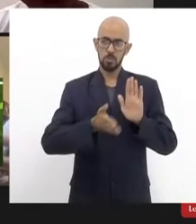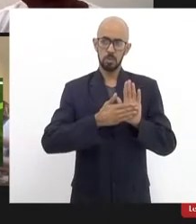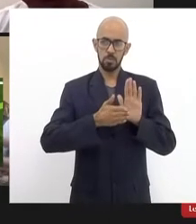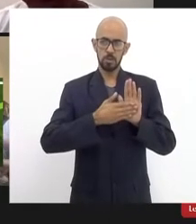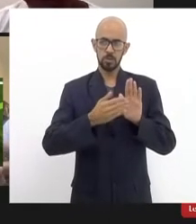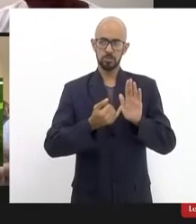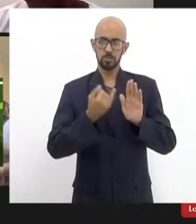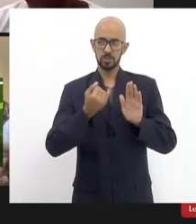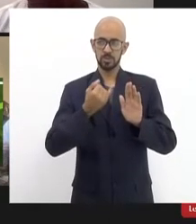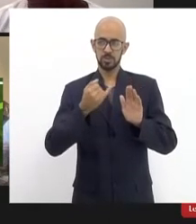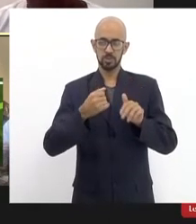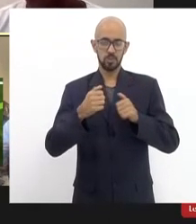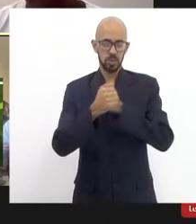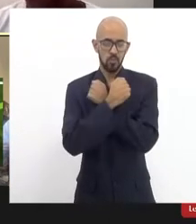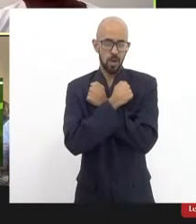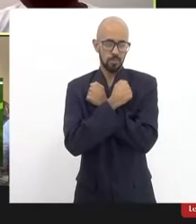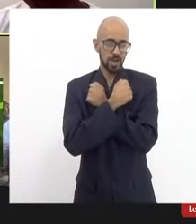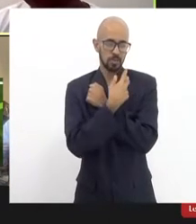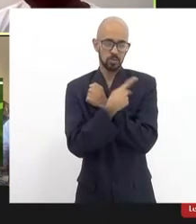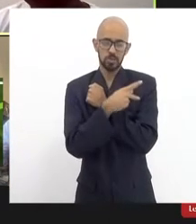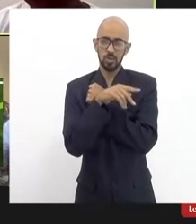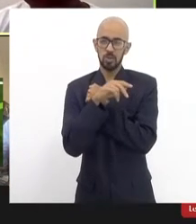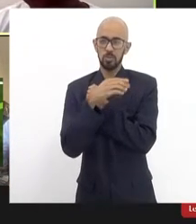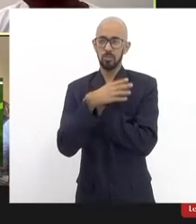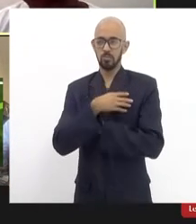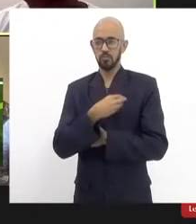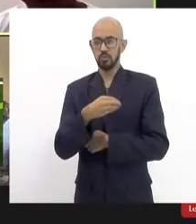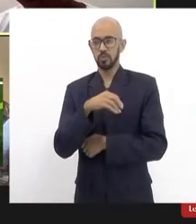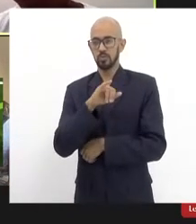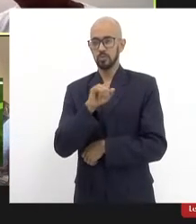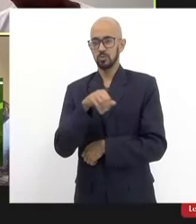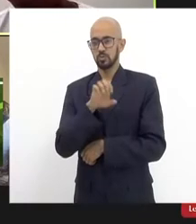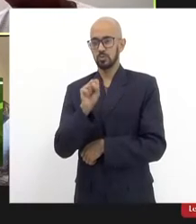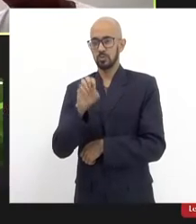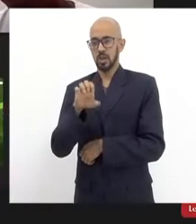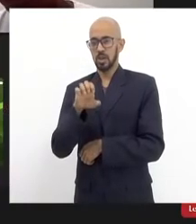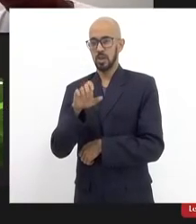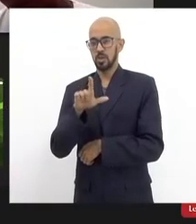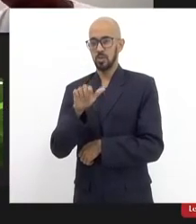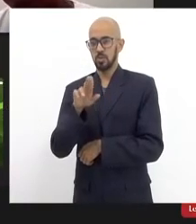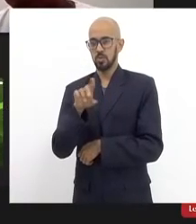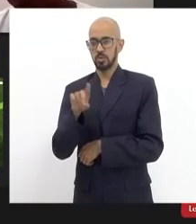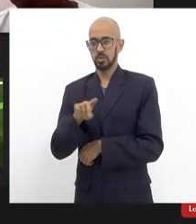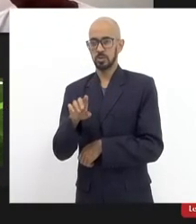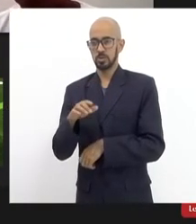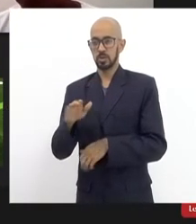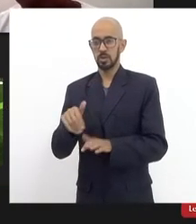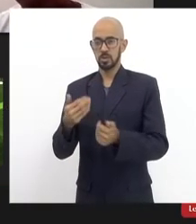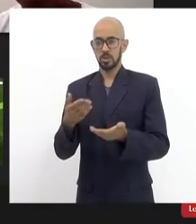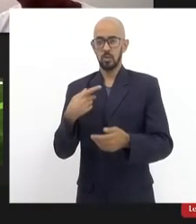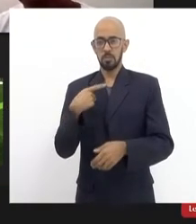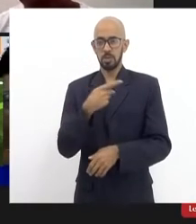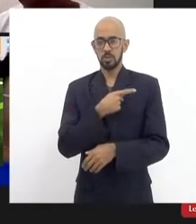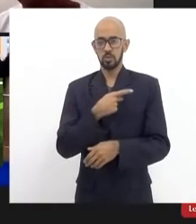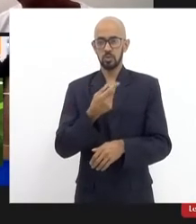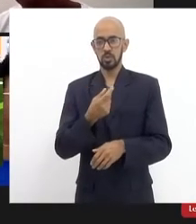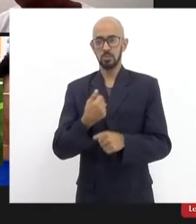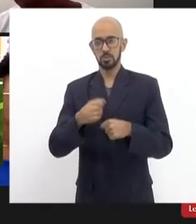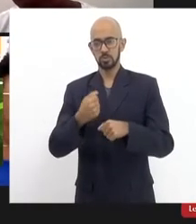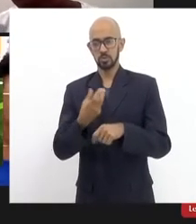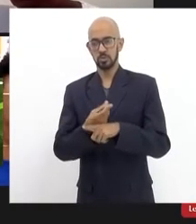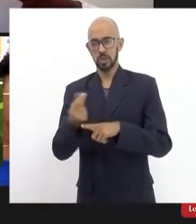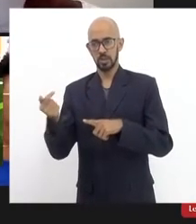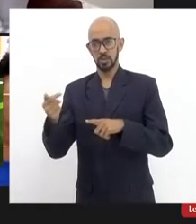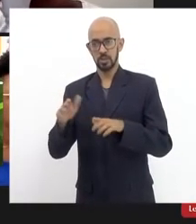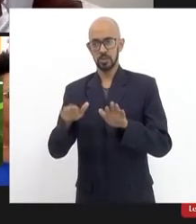Luiz bom pessoal a nossa reverenda não está mais aqui a Flor sugere nós ouvirmos na